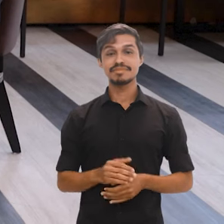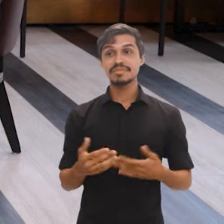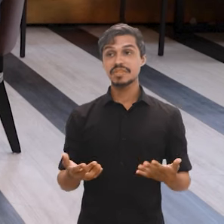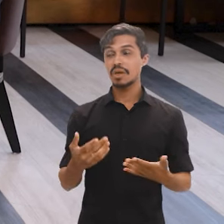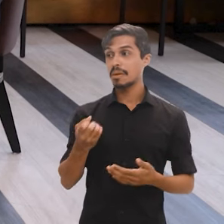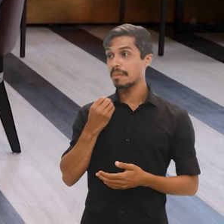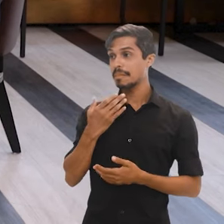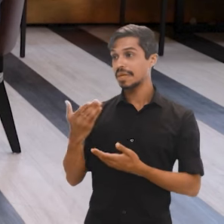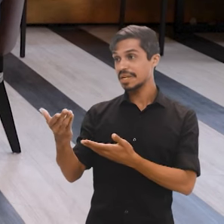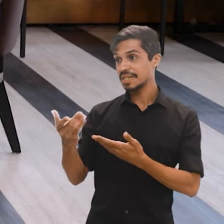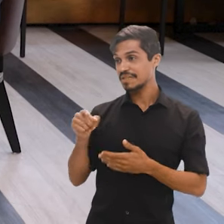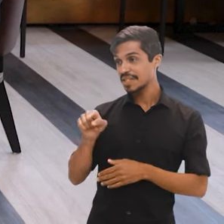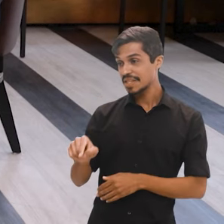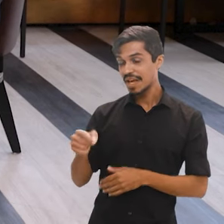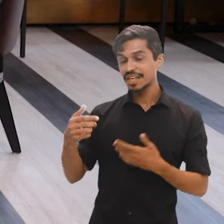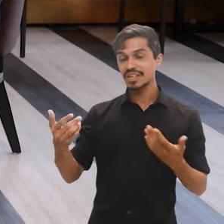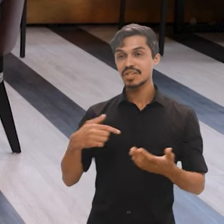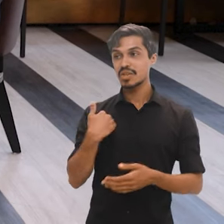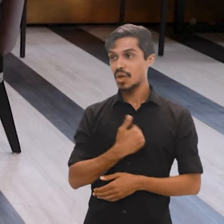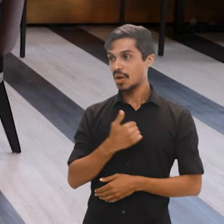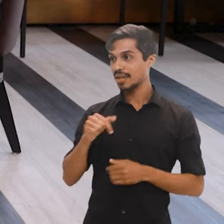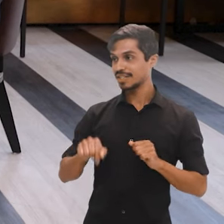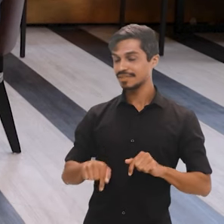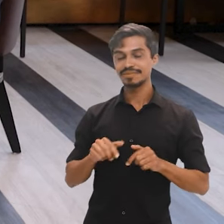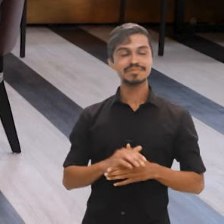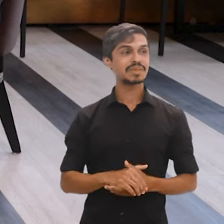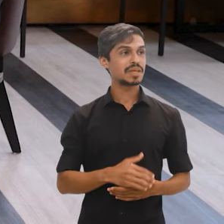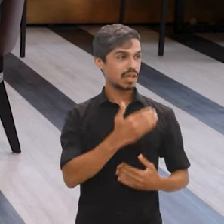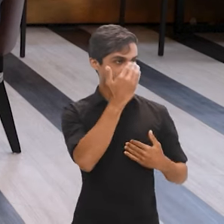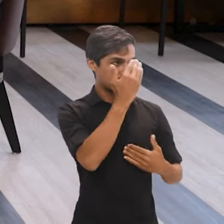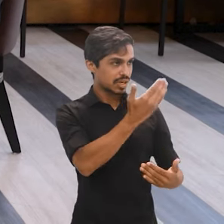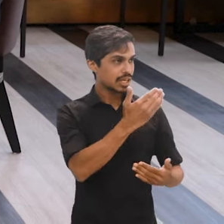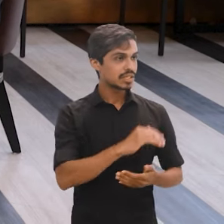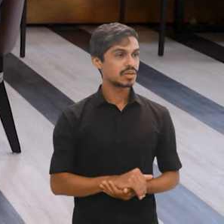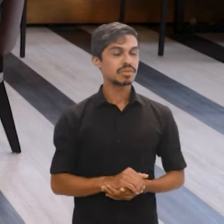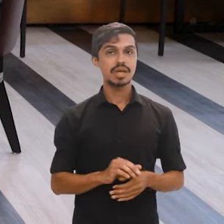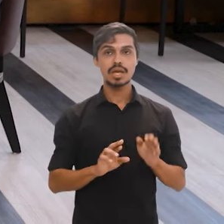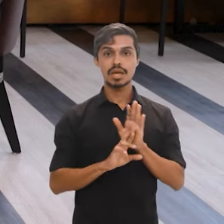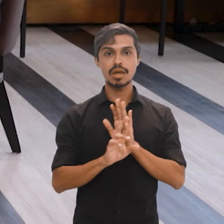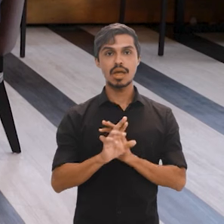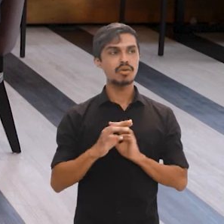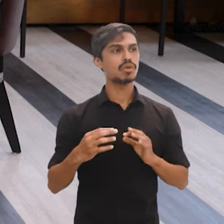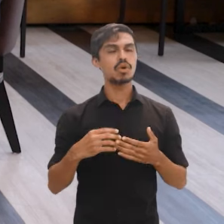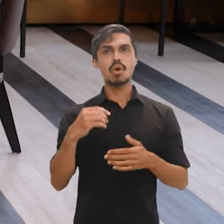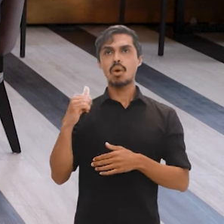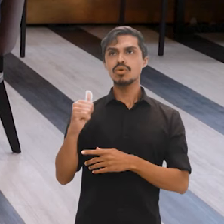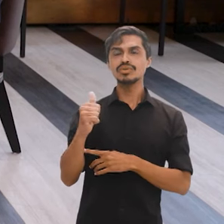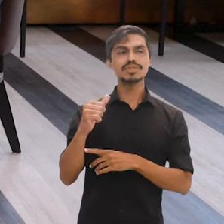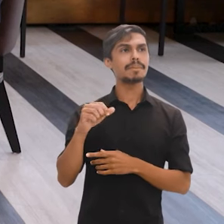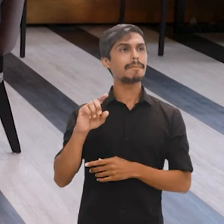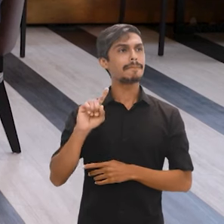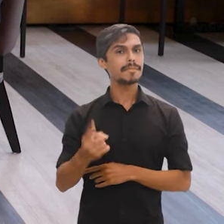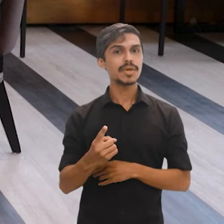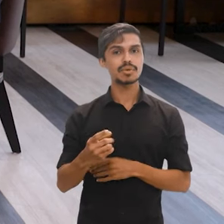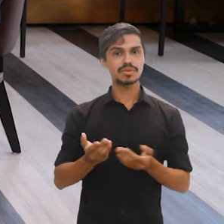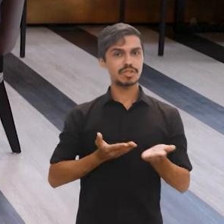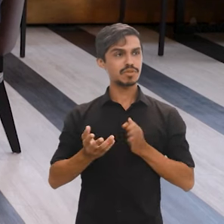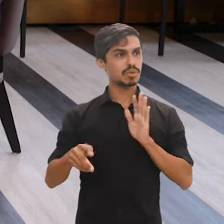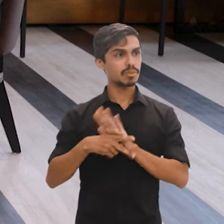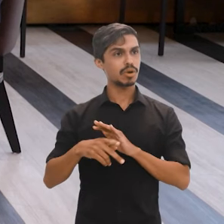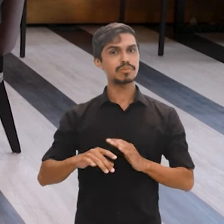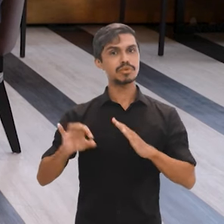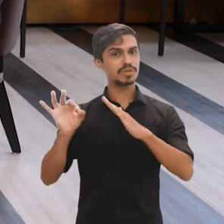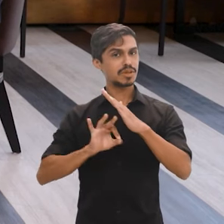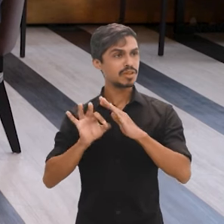Bom, presidente, muito obrigada pela presença aqui no Brasil em Pauta. Quem agradece sou eu, em nome dos 11 mil servidores do IBGE